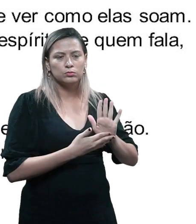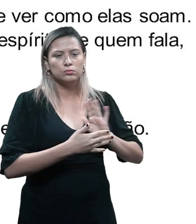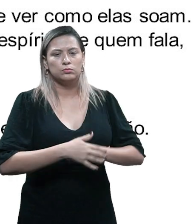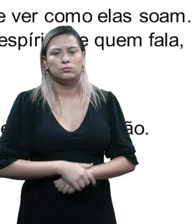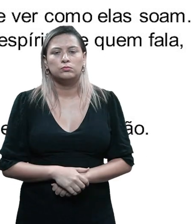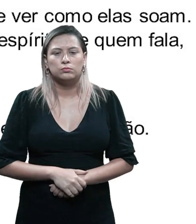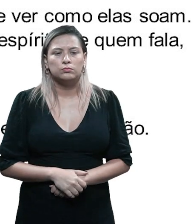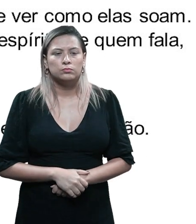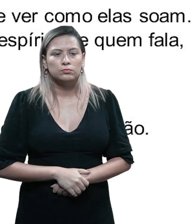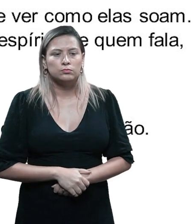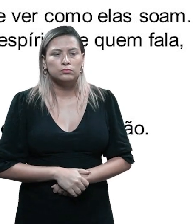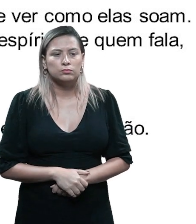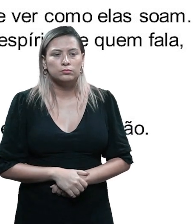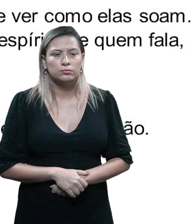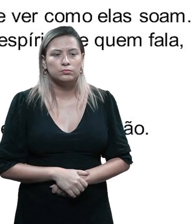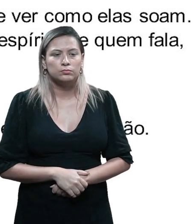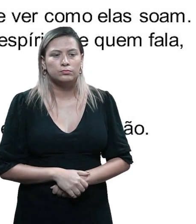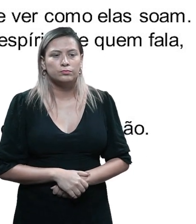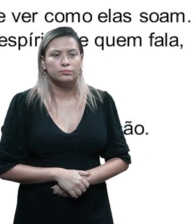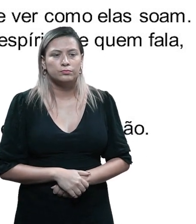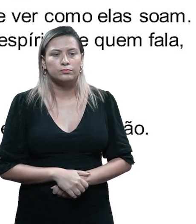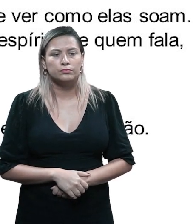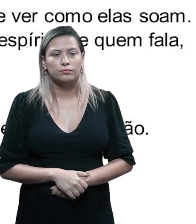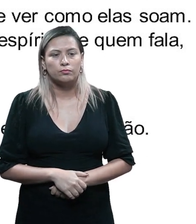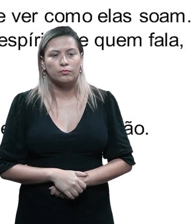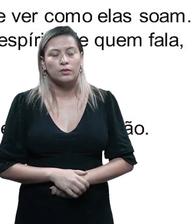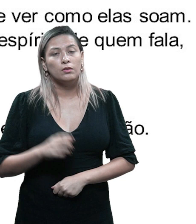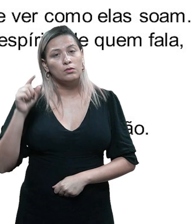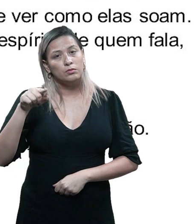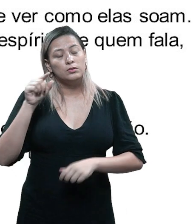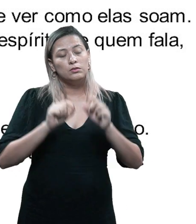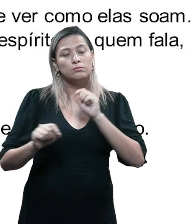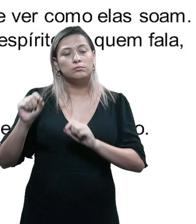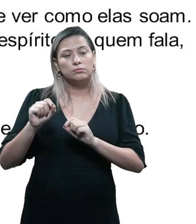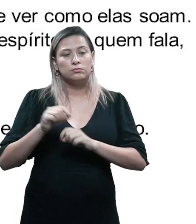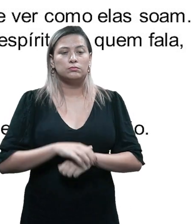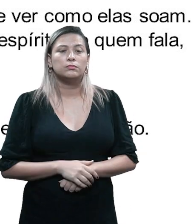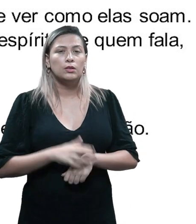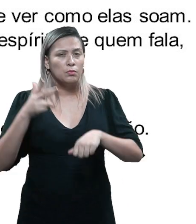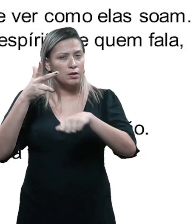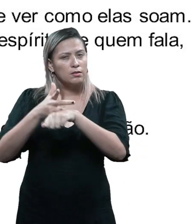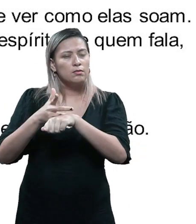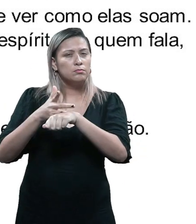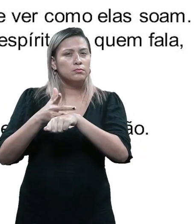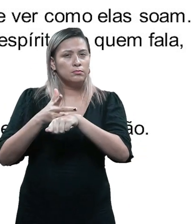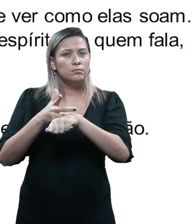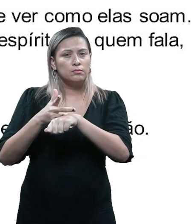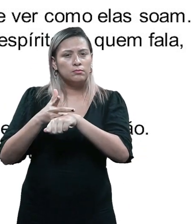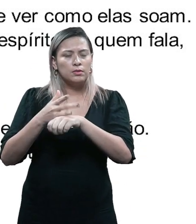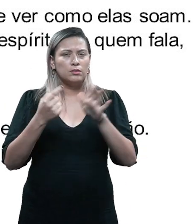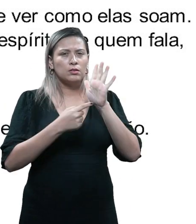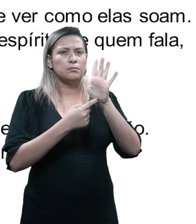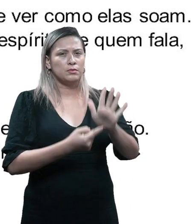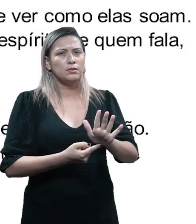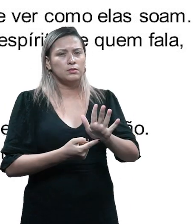roteiro para você não ser excessivo nos diálogos. O que você pode dizer com a câmera é melhor você